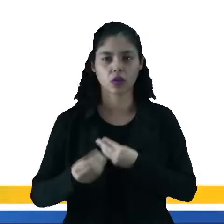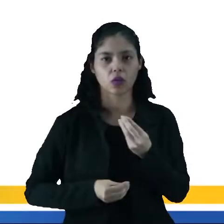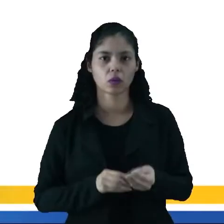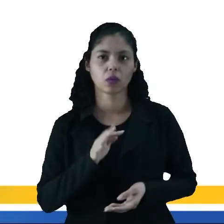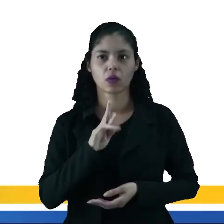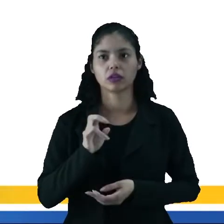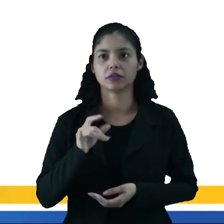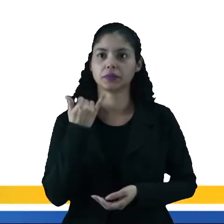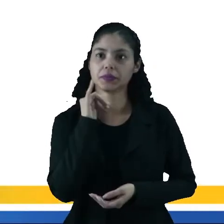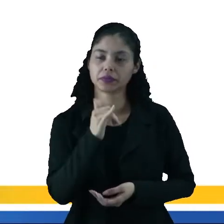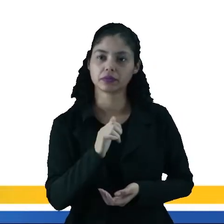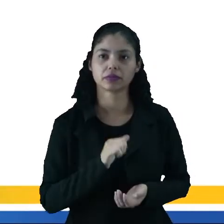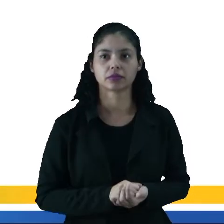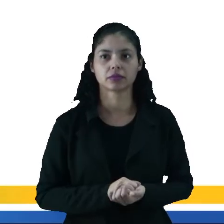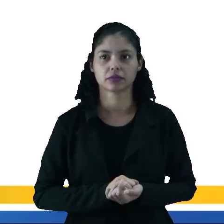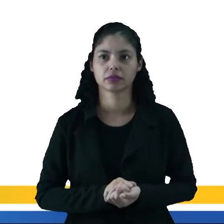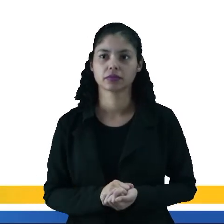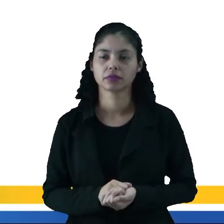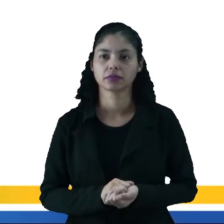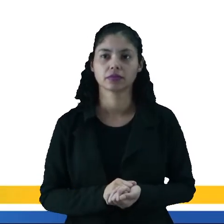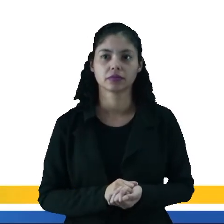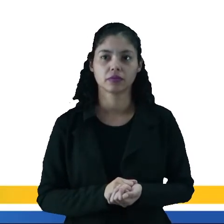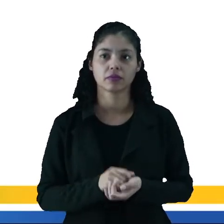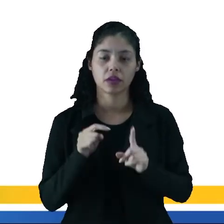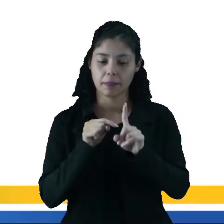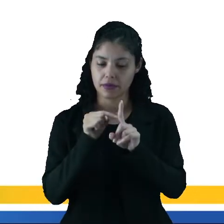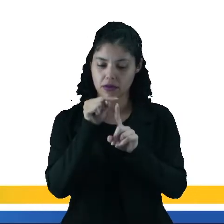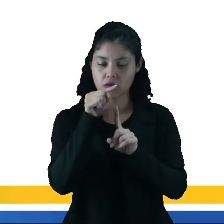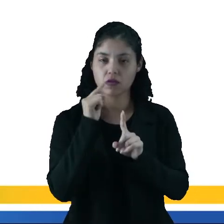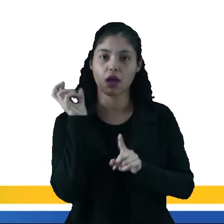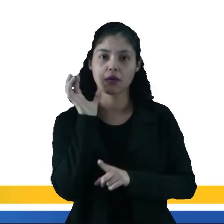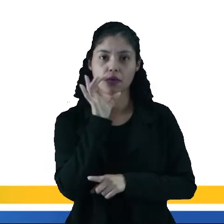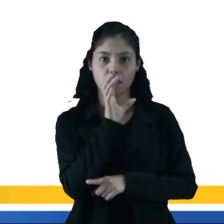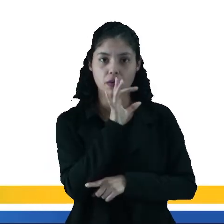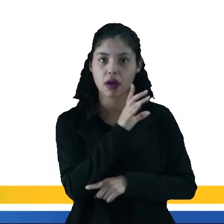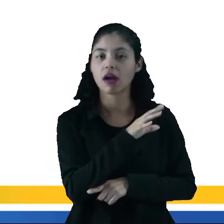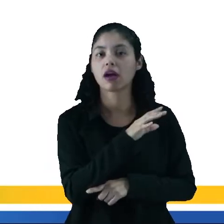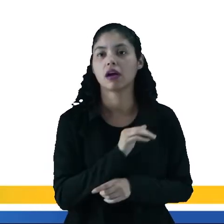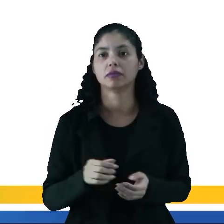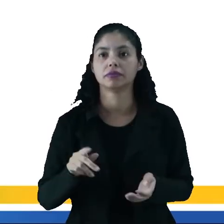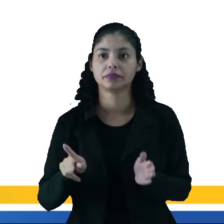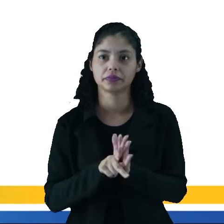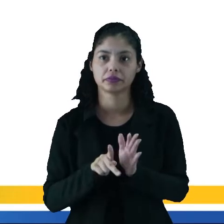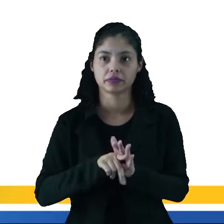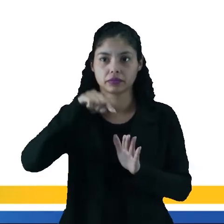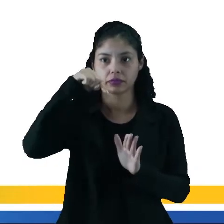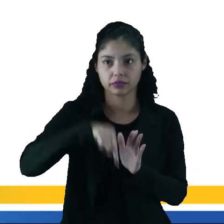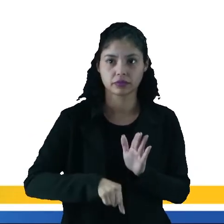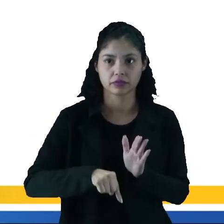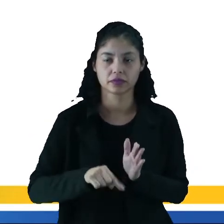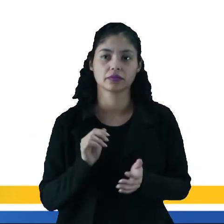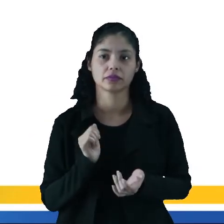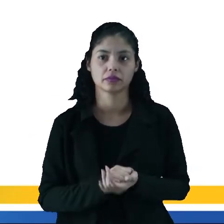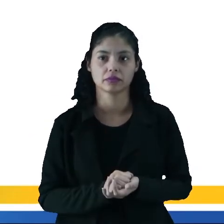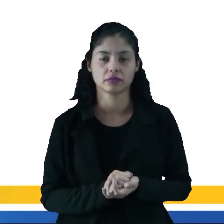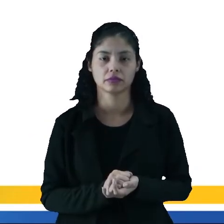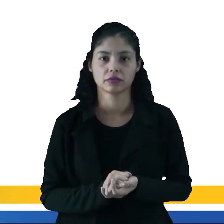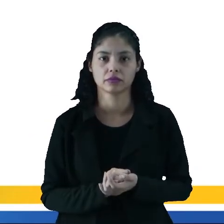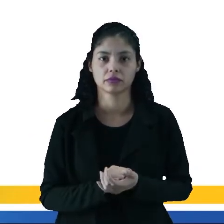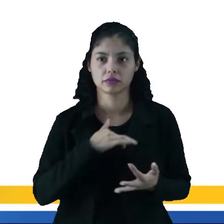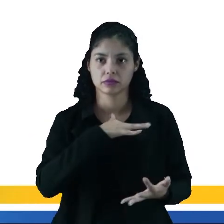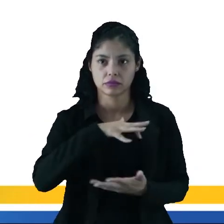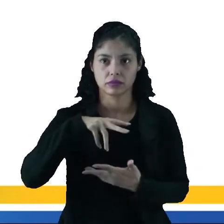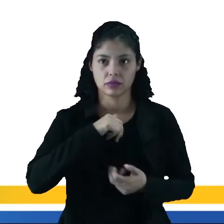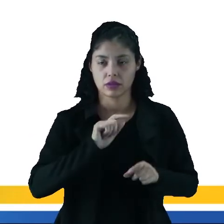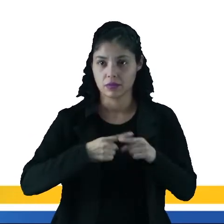fonte de energia. E aí, o calor responsável por essa energia fica localizado na parte de baixo da superfície do